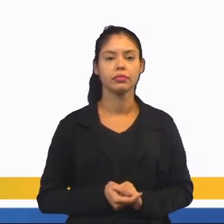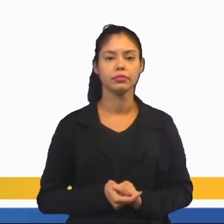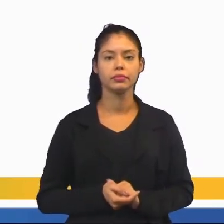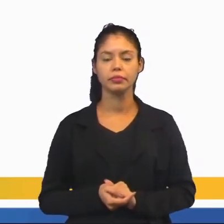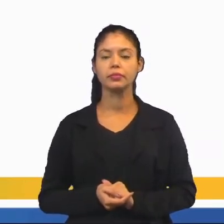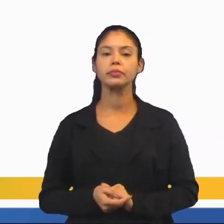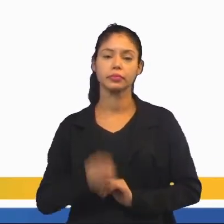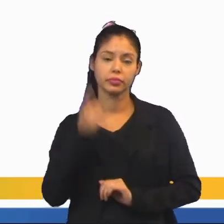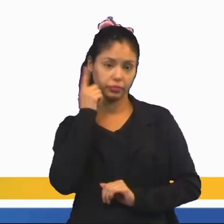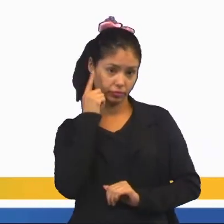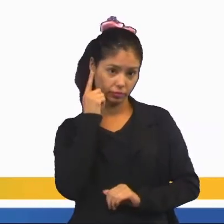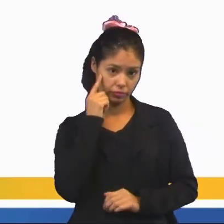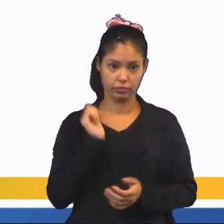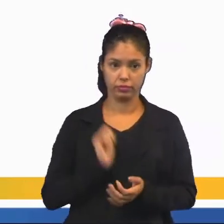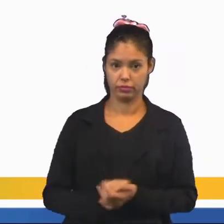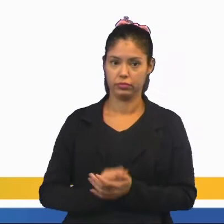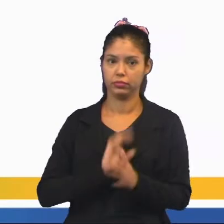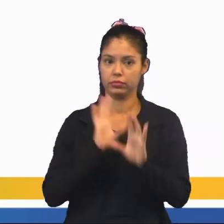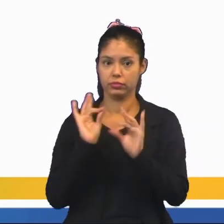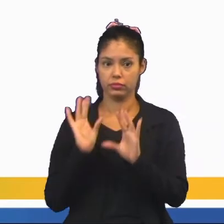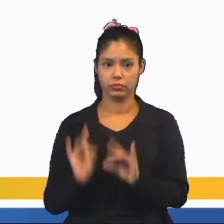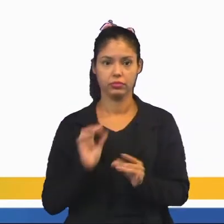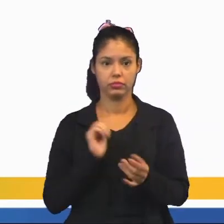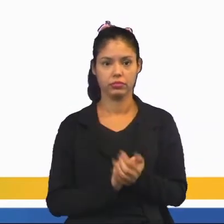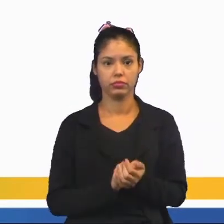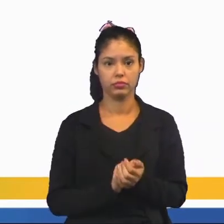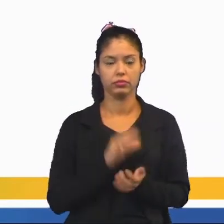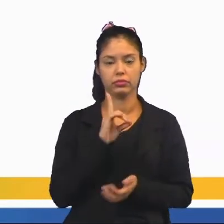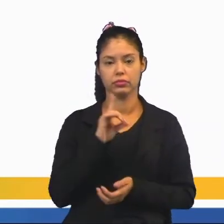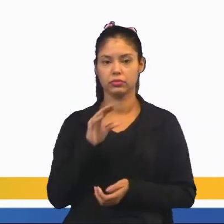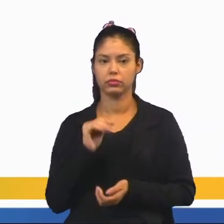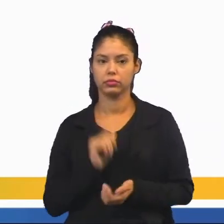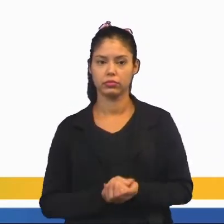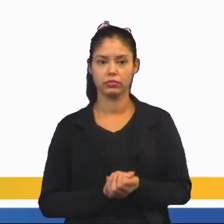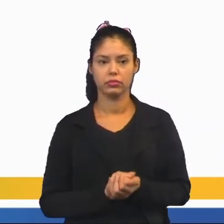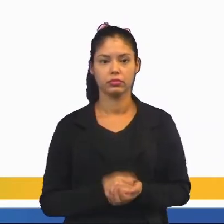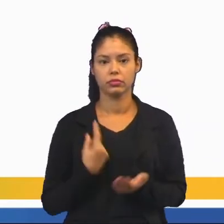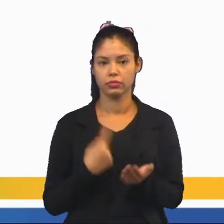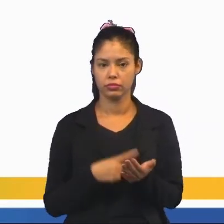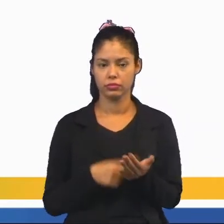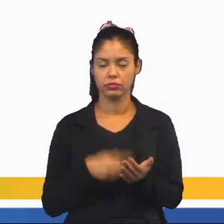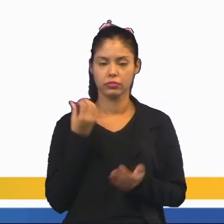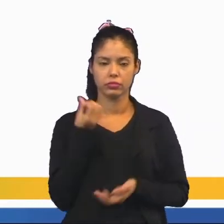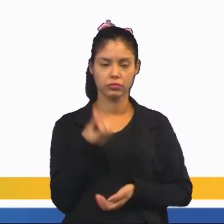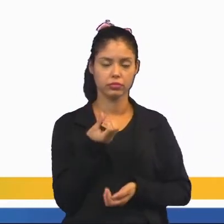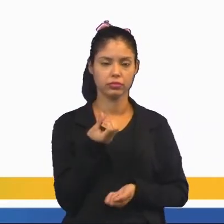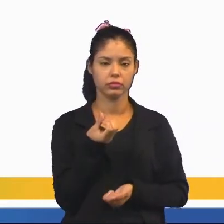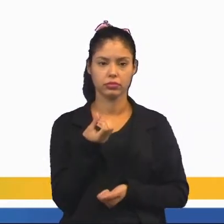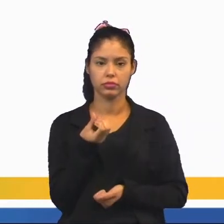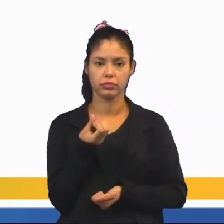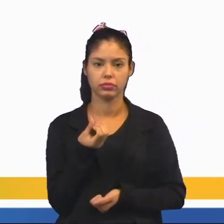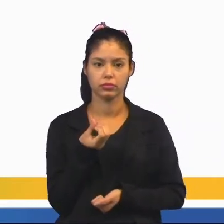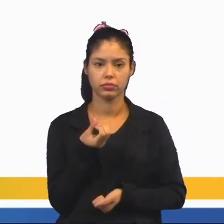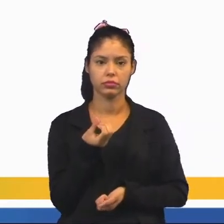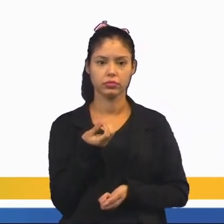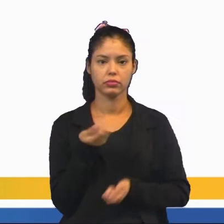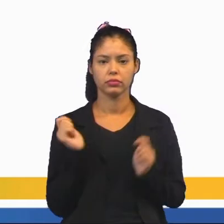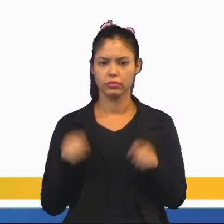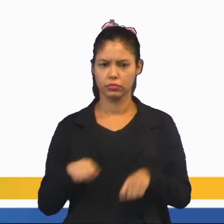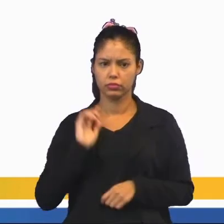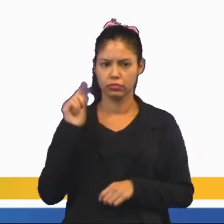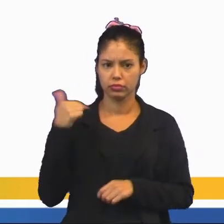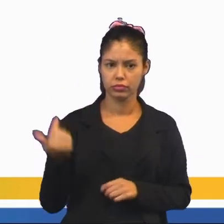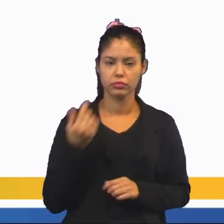Eu calculei mentalmente, se cada face de um dado pode combinar com